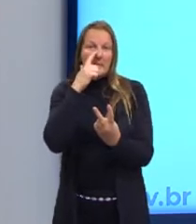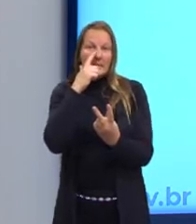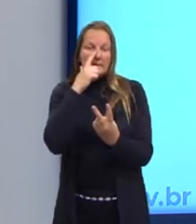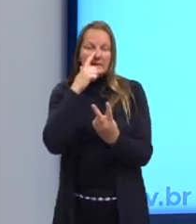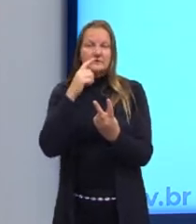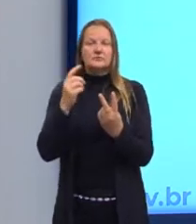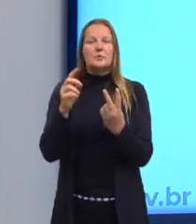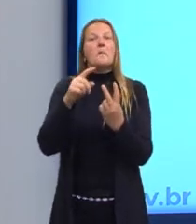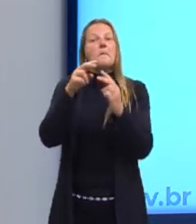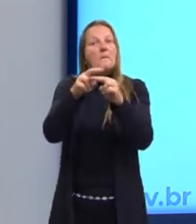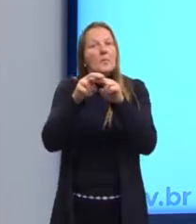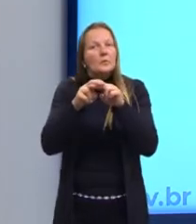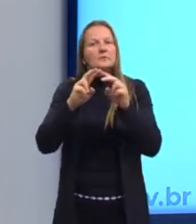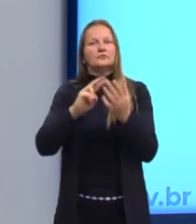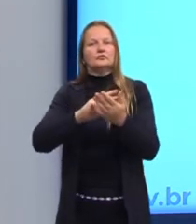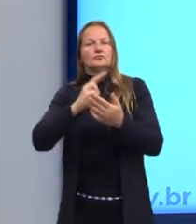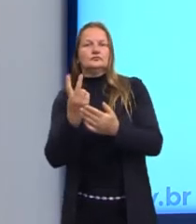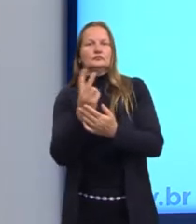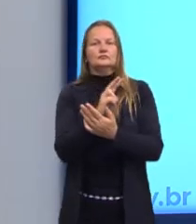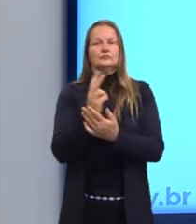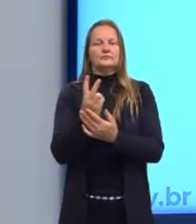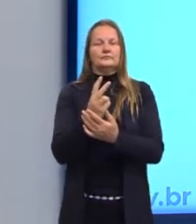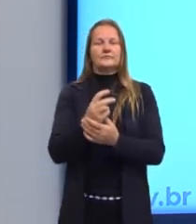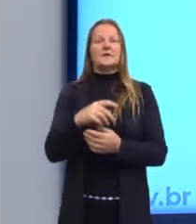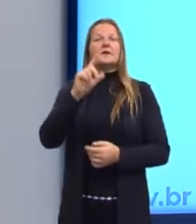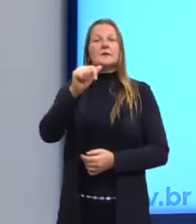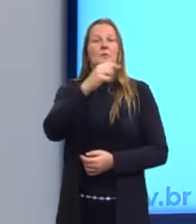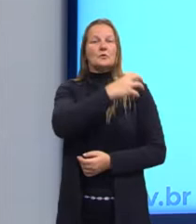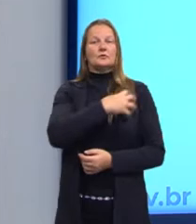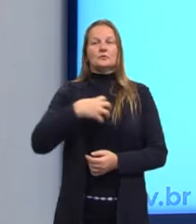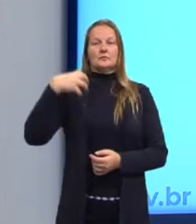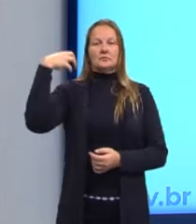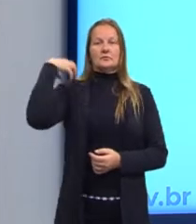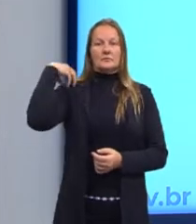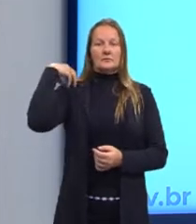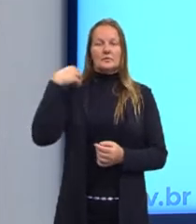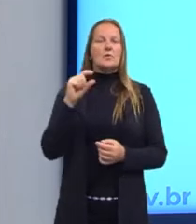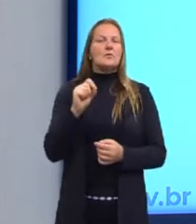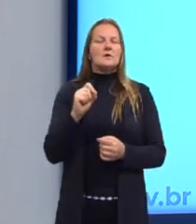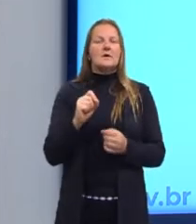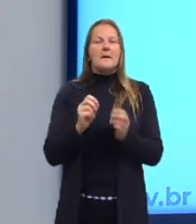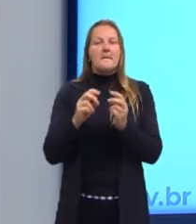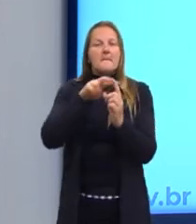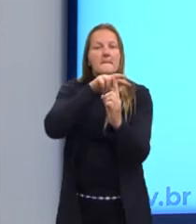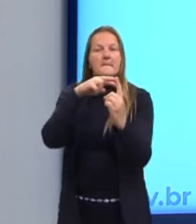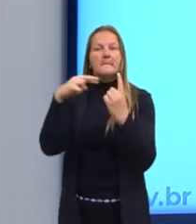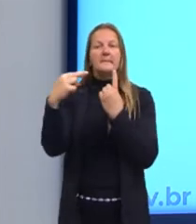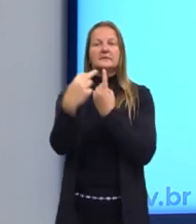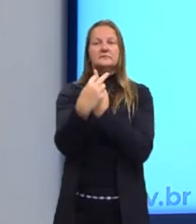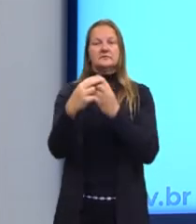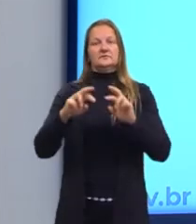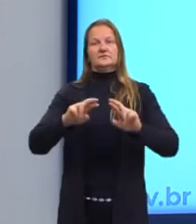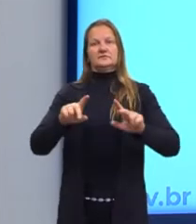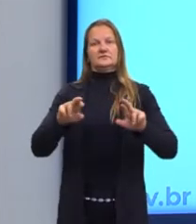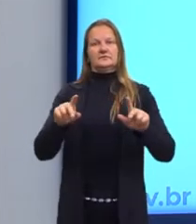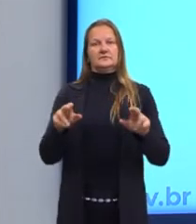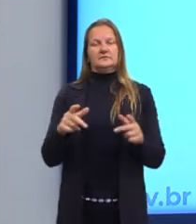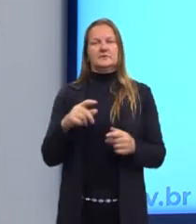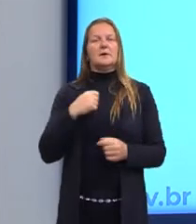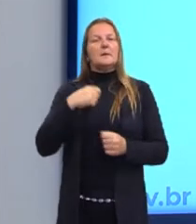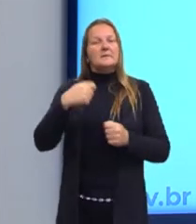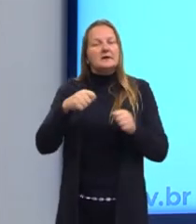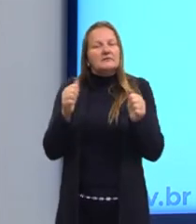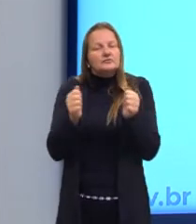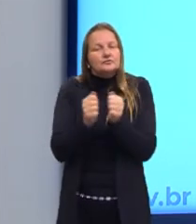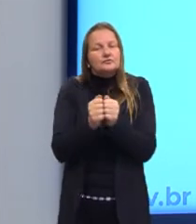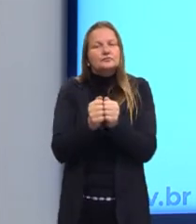contraditórios. Aí vem o nosso amigo Aristóteles, e aí o Aristóteles tem uma outra perspectiva, que também ele tinha que resolver esse